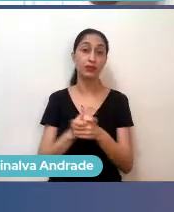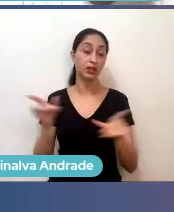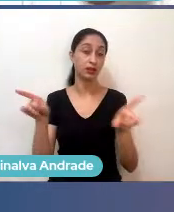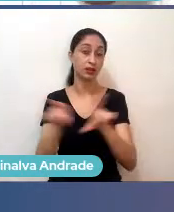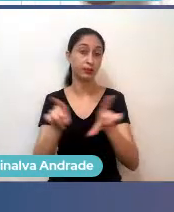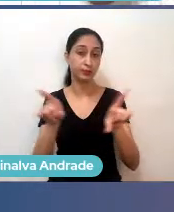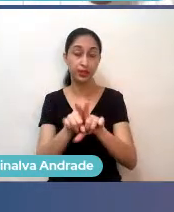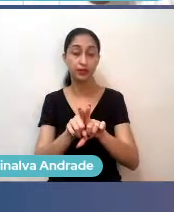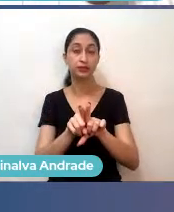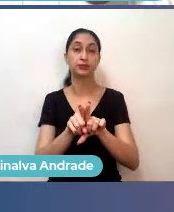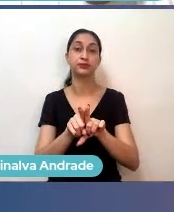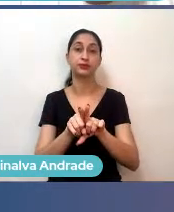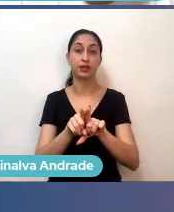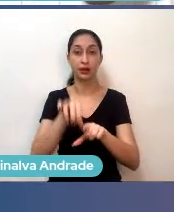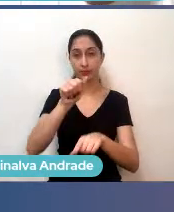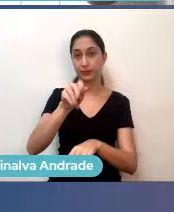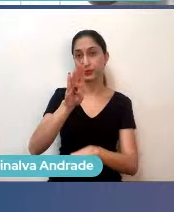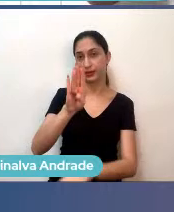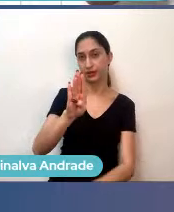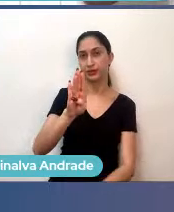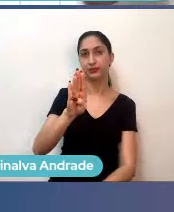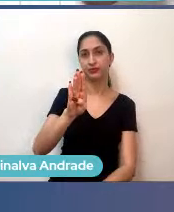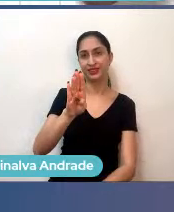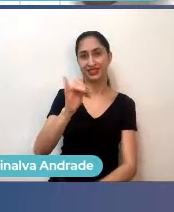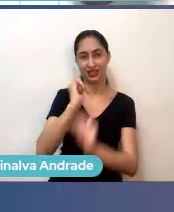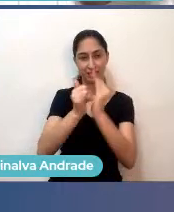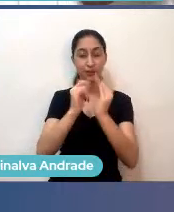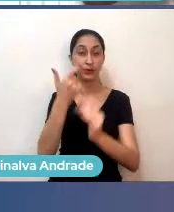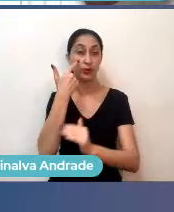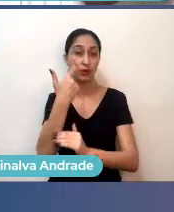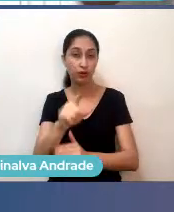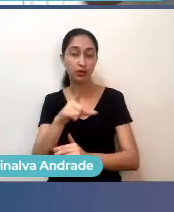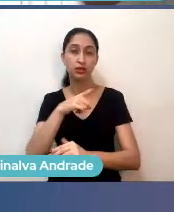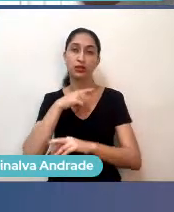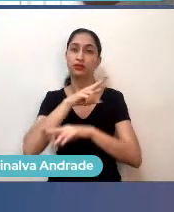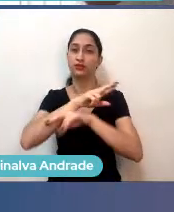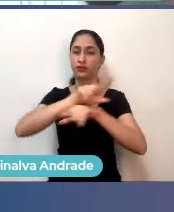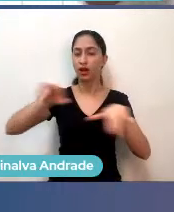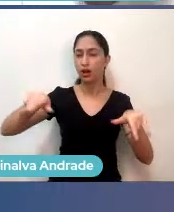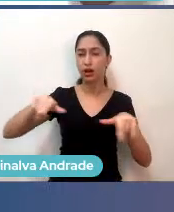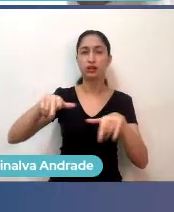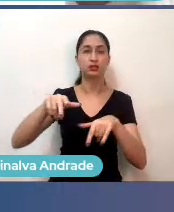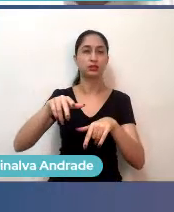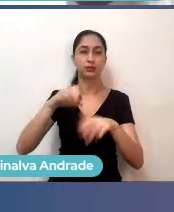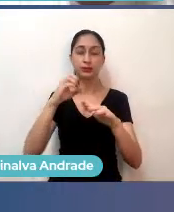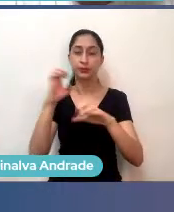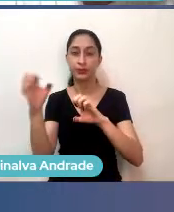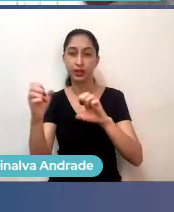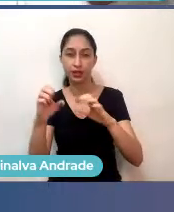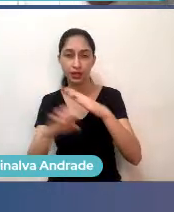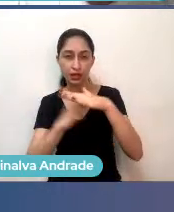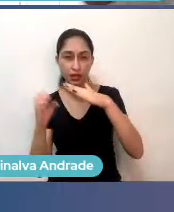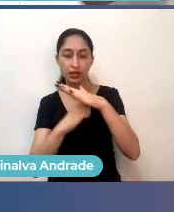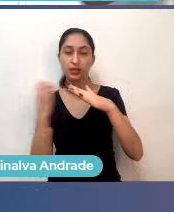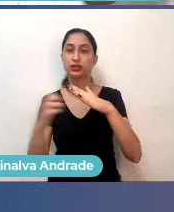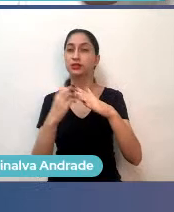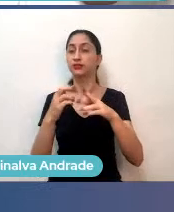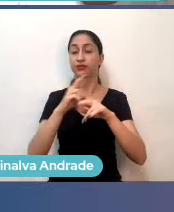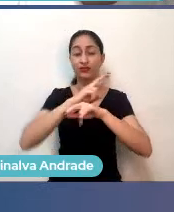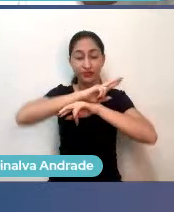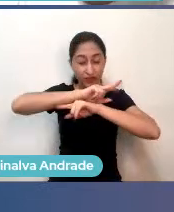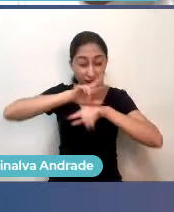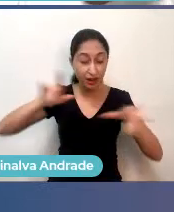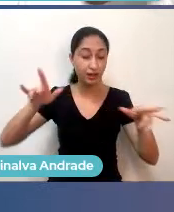mantenedores da B Startups, essa é a galera aqui, as empresas, ramos de inovação, agentes de fomento, aceleradoras, tem um monte de gente